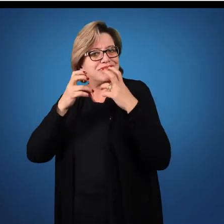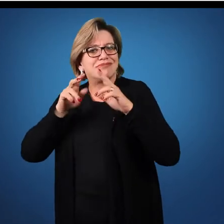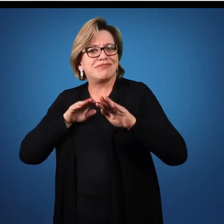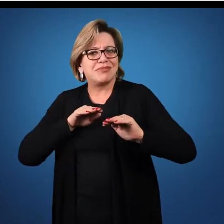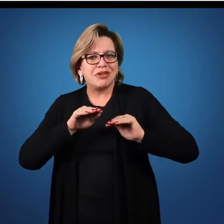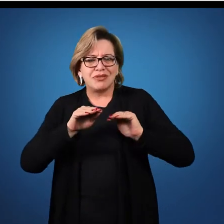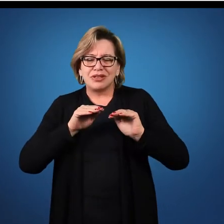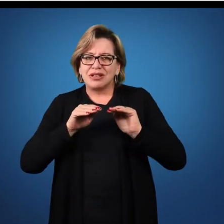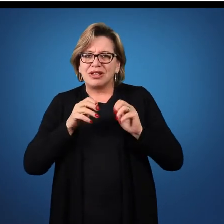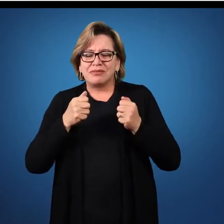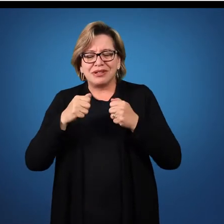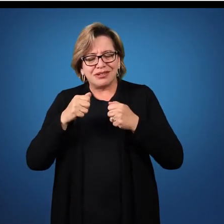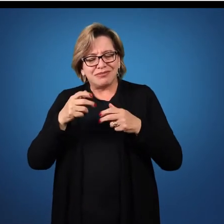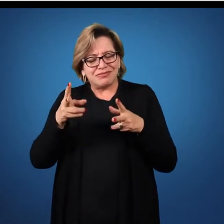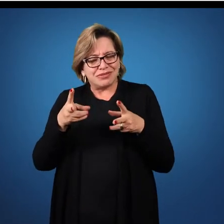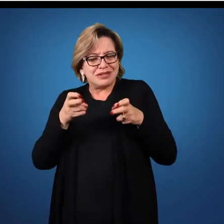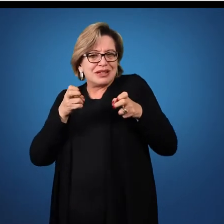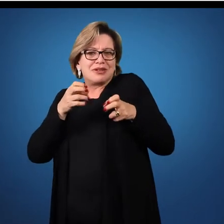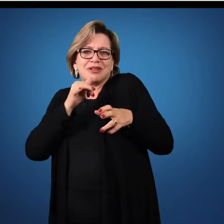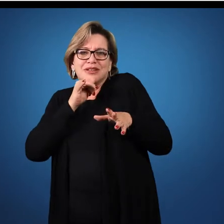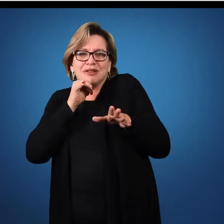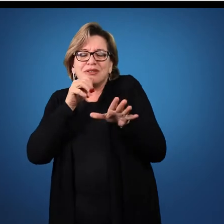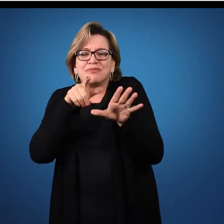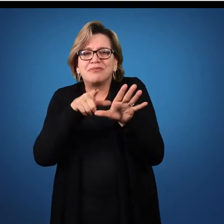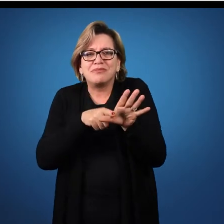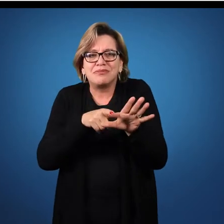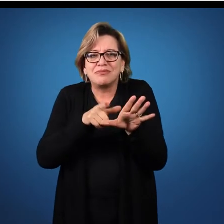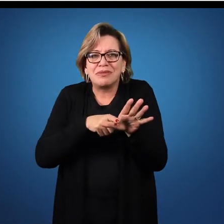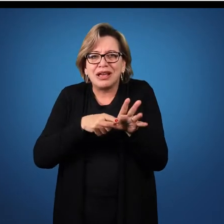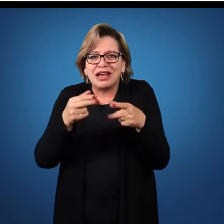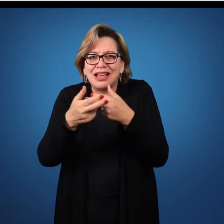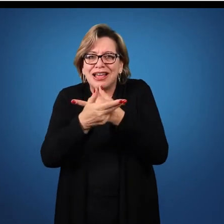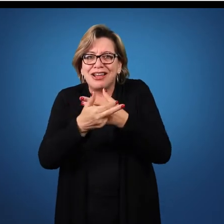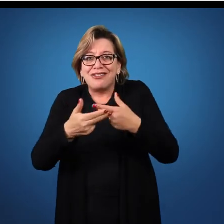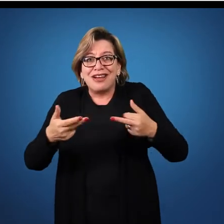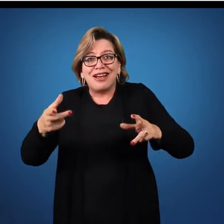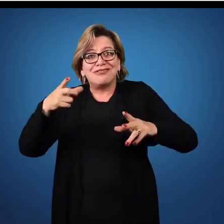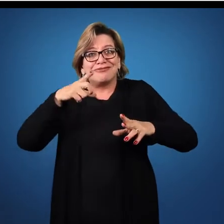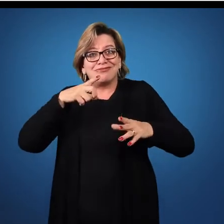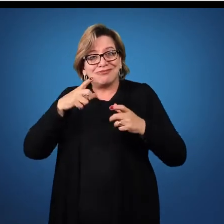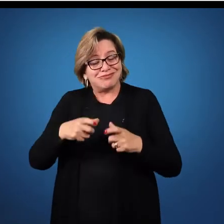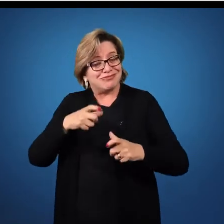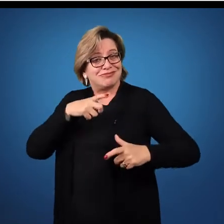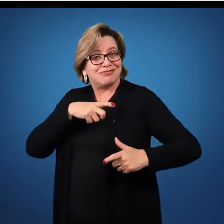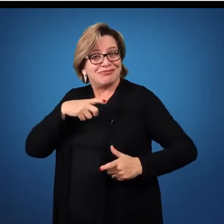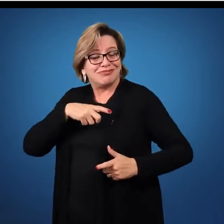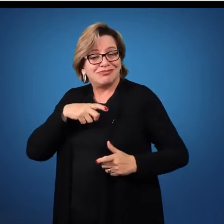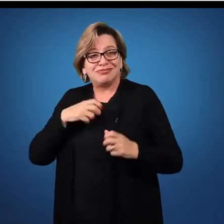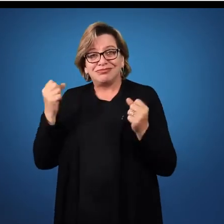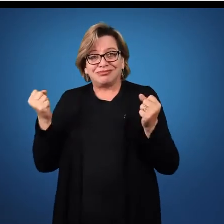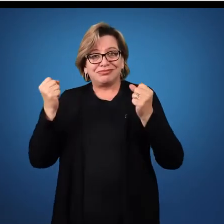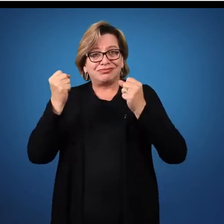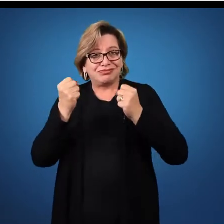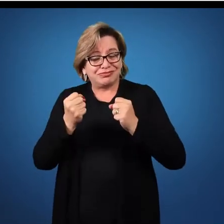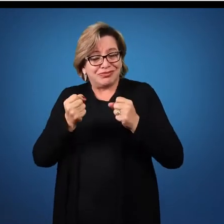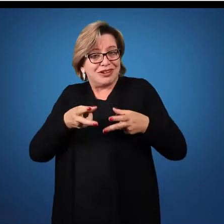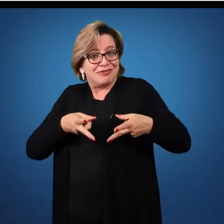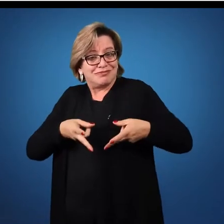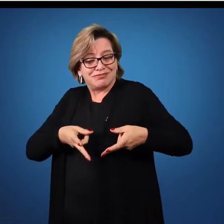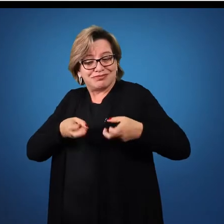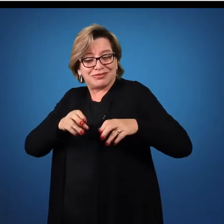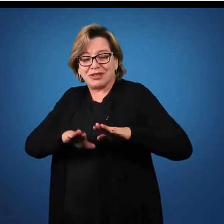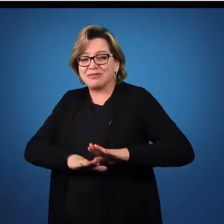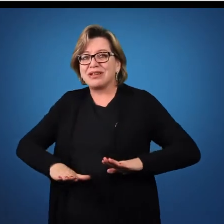que os nossos pés, por exemplo, têm vários pontos que podem perceber o chão.